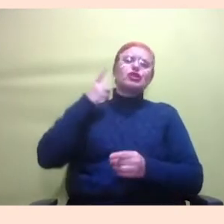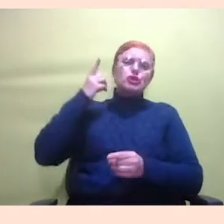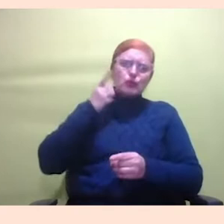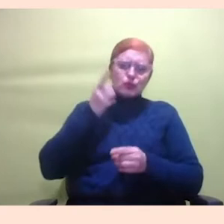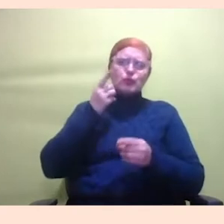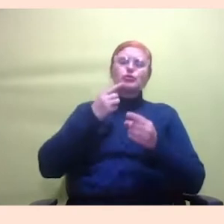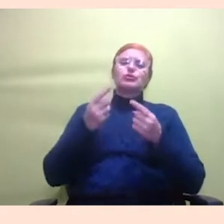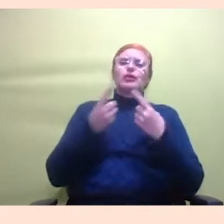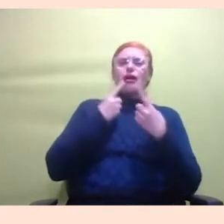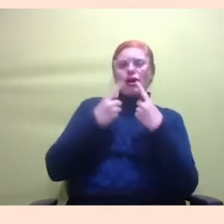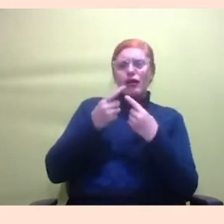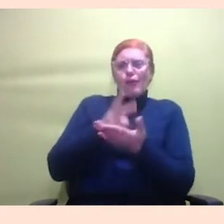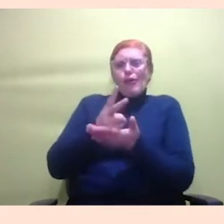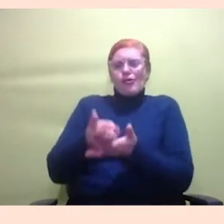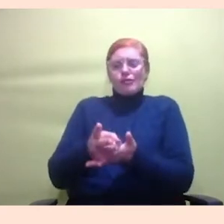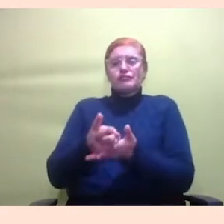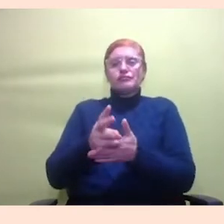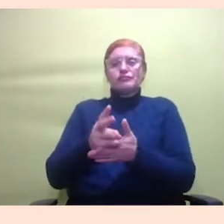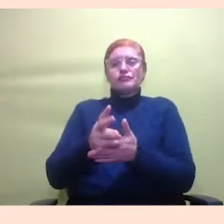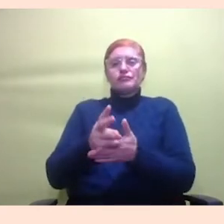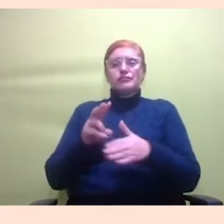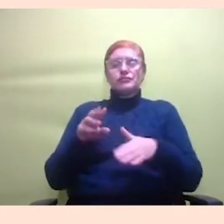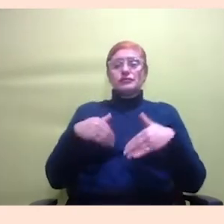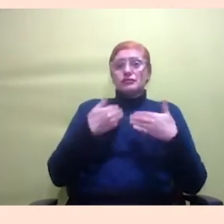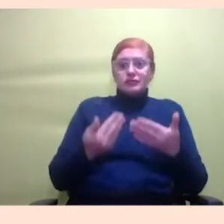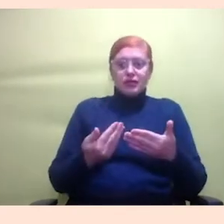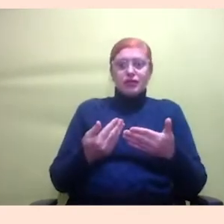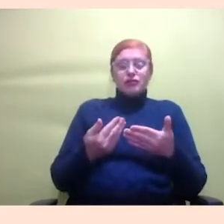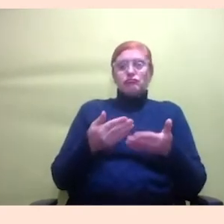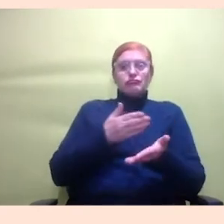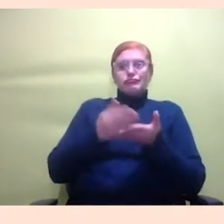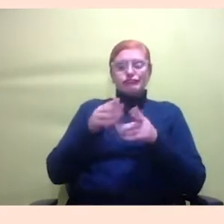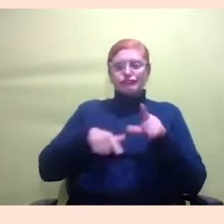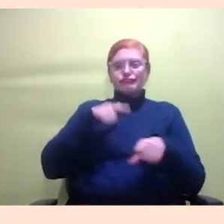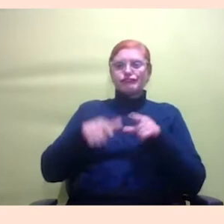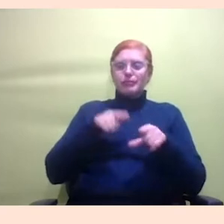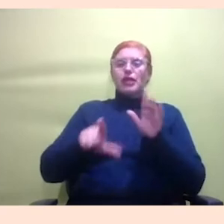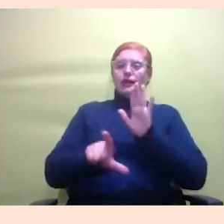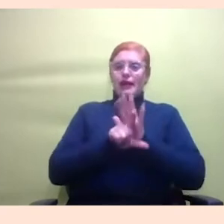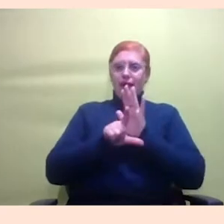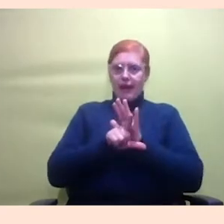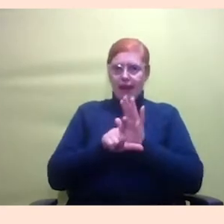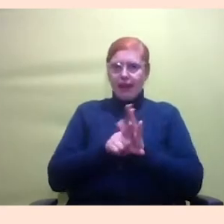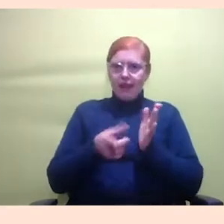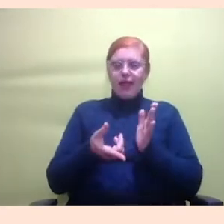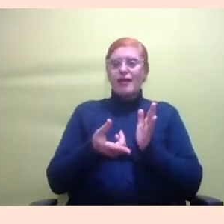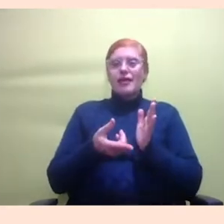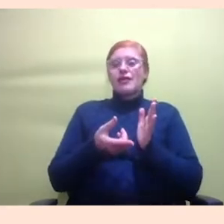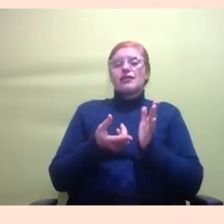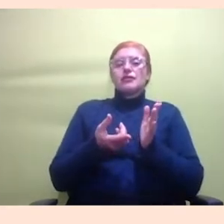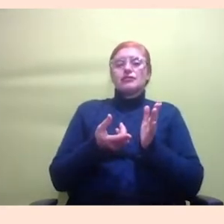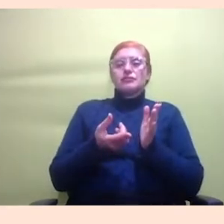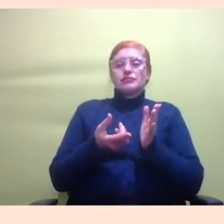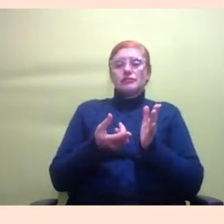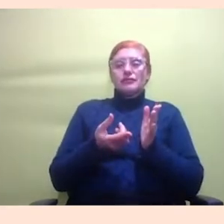a atuar na Lei Maria da Penha meio que na tora, né? Gente, como é que explica na tora? Eu fico dizendo, gente, eu falo umas coisas, e quando eu vou estudar para fazer